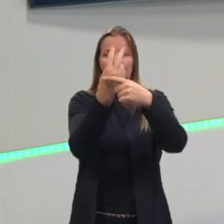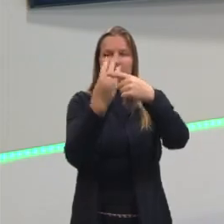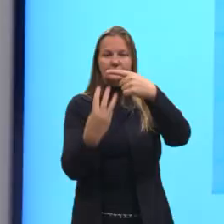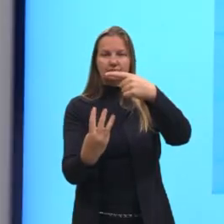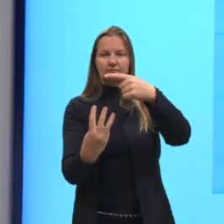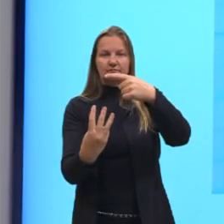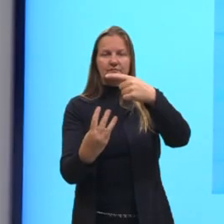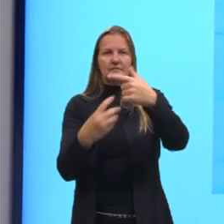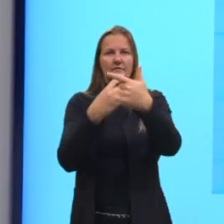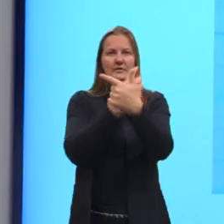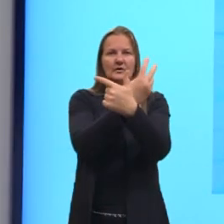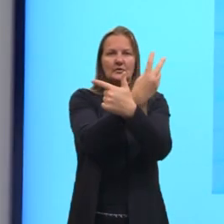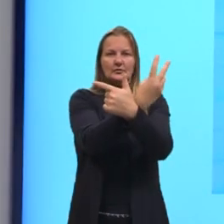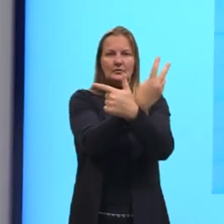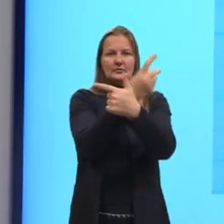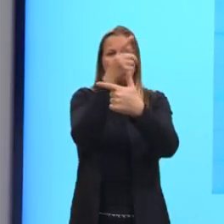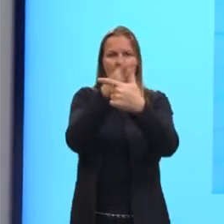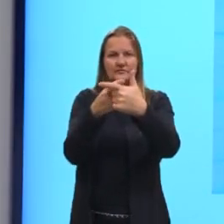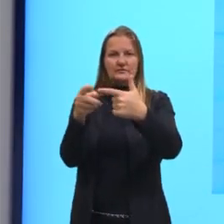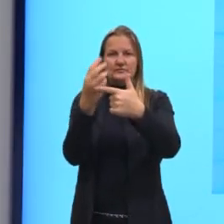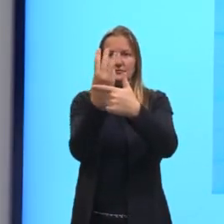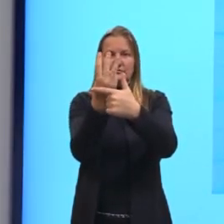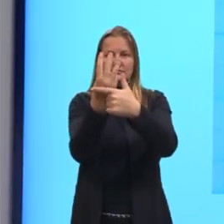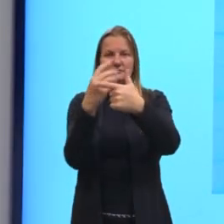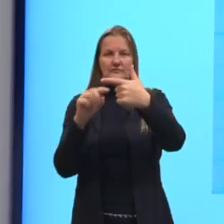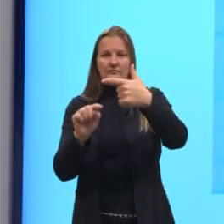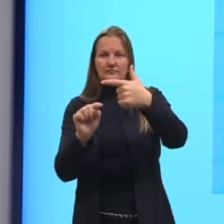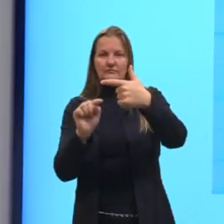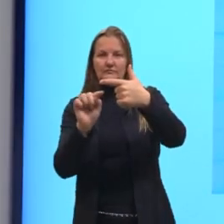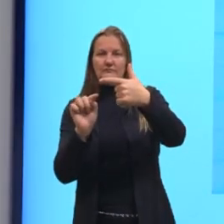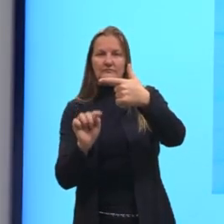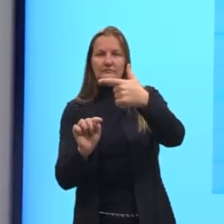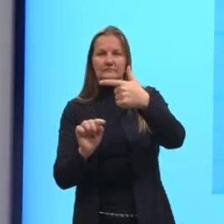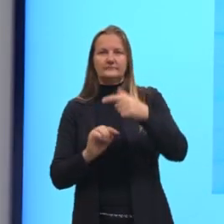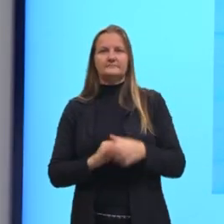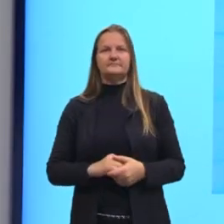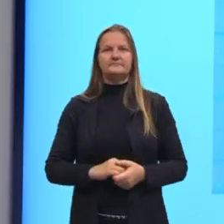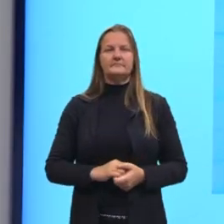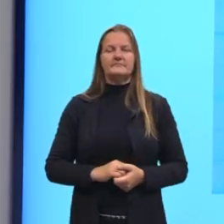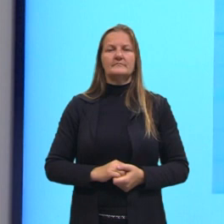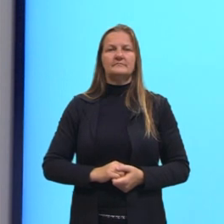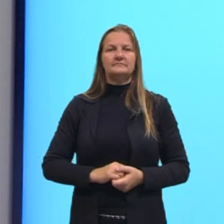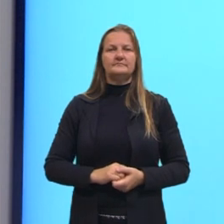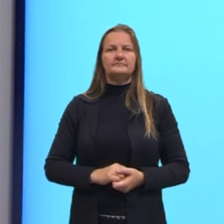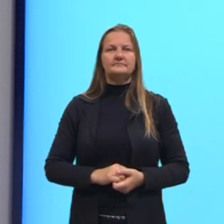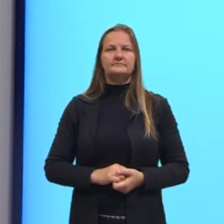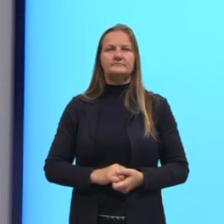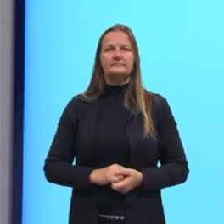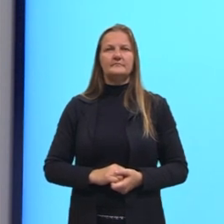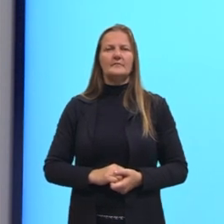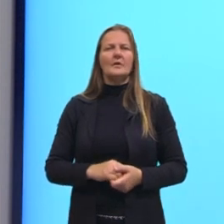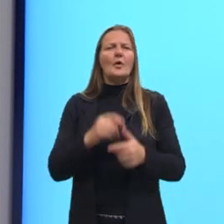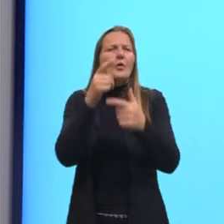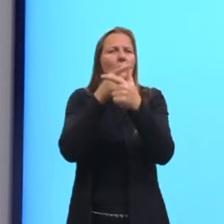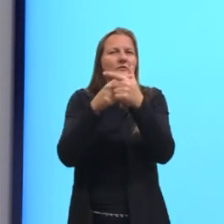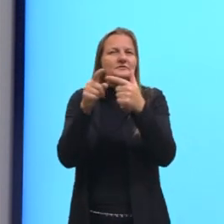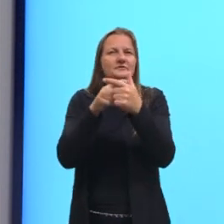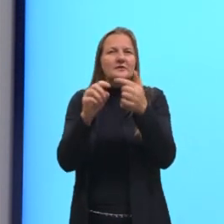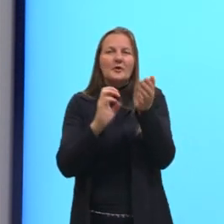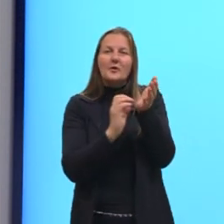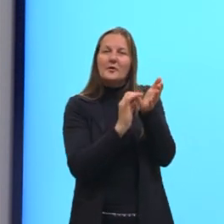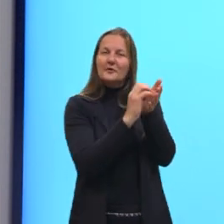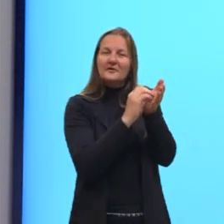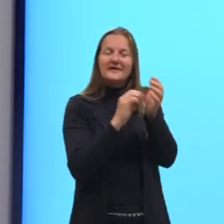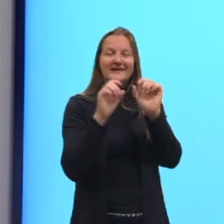significa que 2 é dividido por 3. 2 dividido por 3. Aqui eu coloquei a imagem